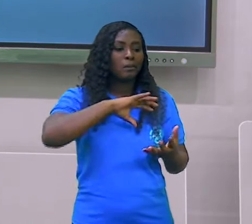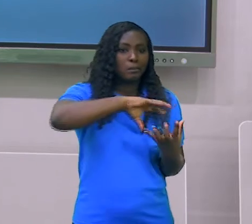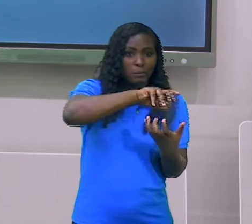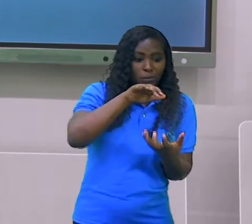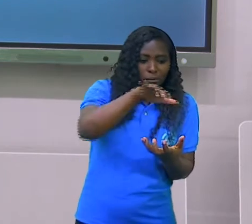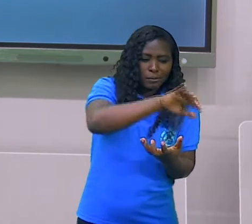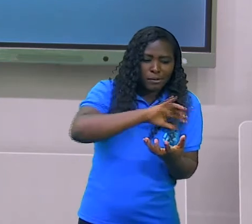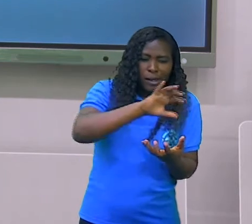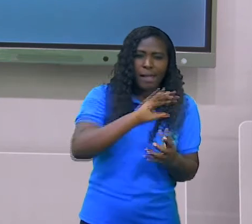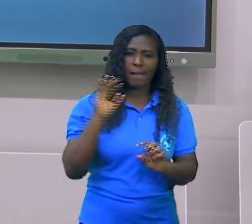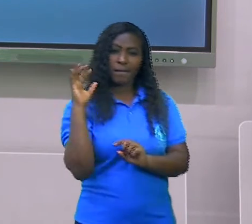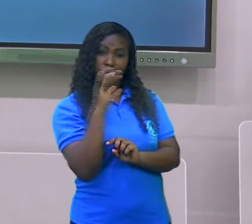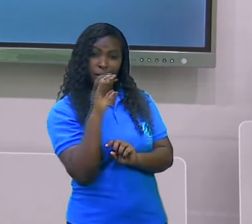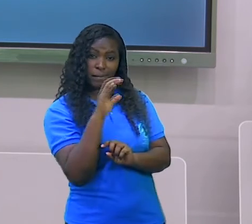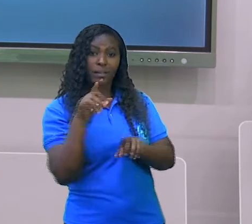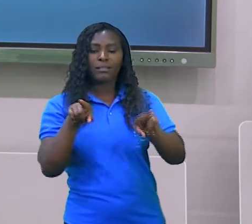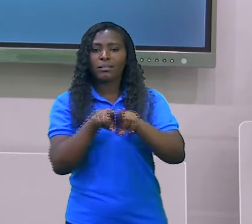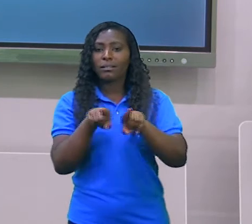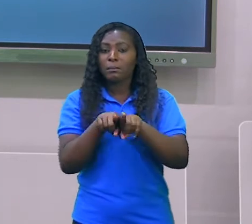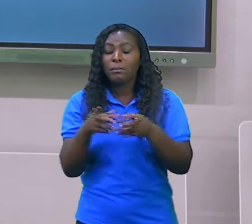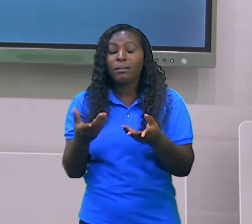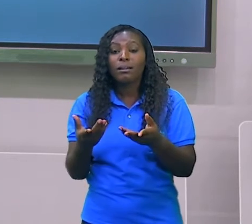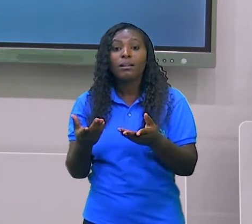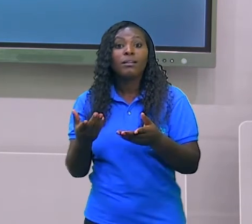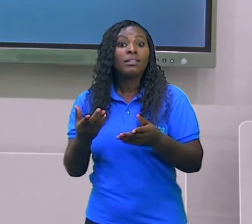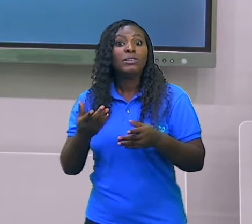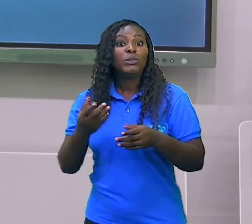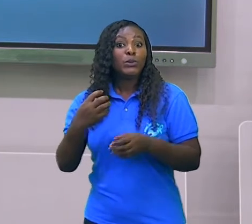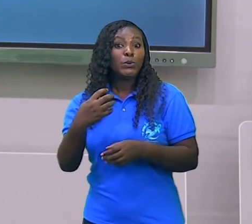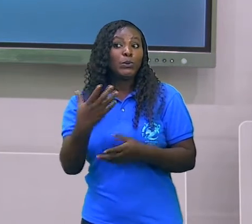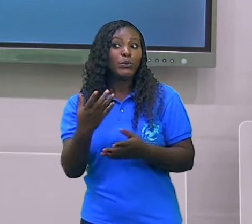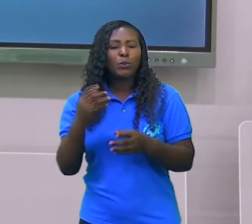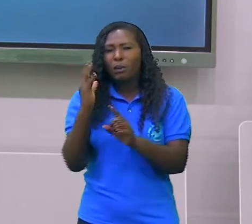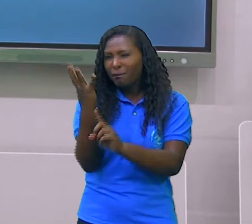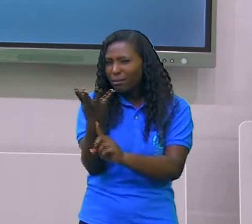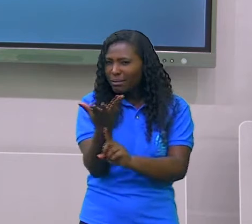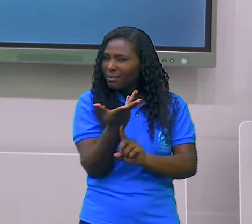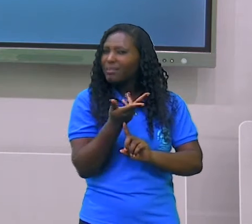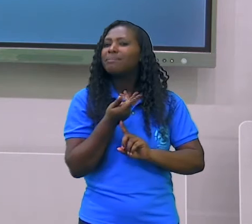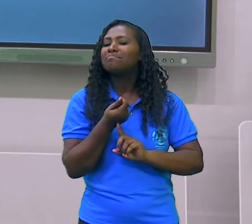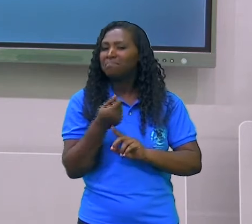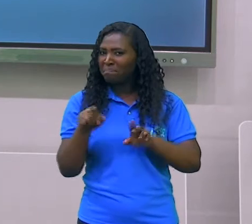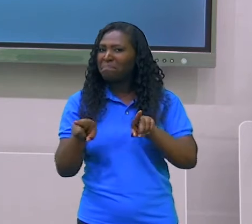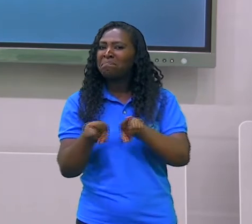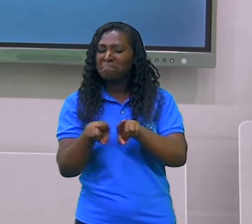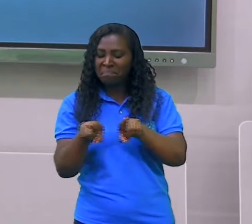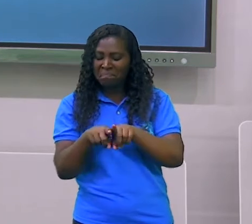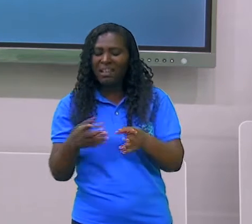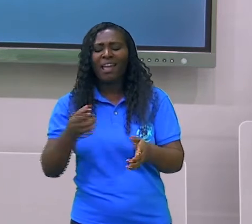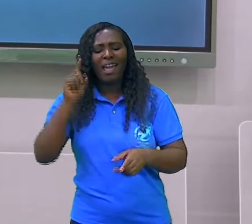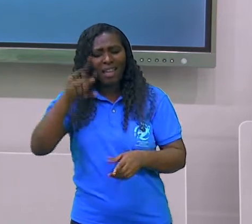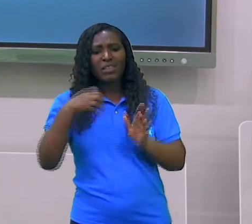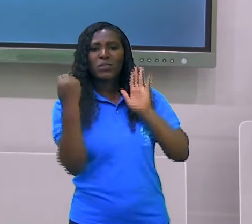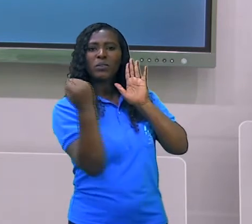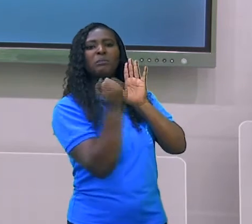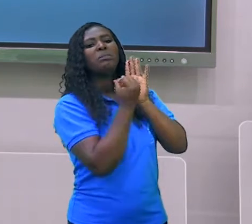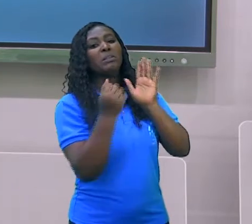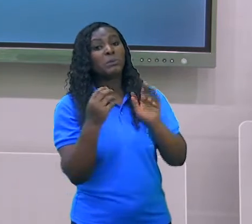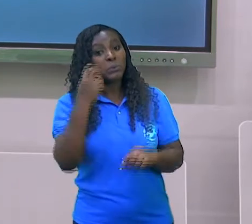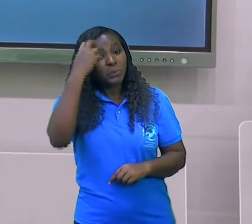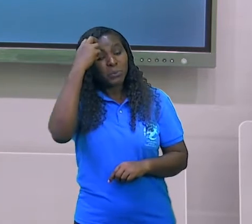se fez presente também na forma física. As esculturas são grandes marcas da cultura helenística.